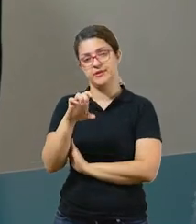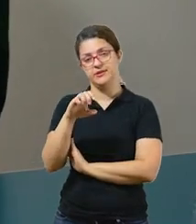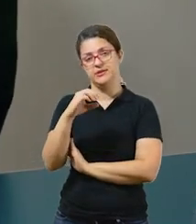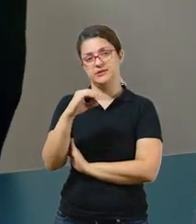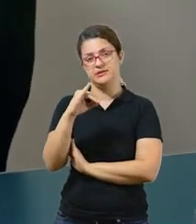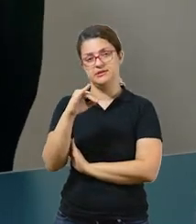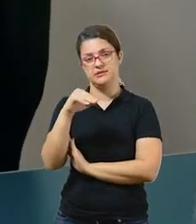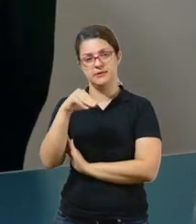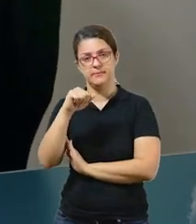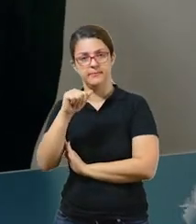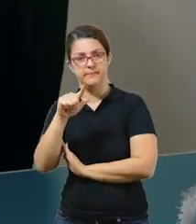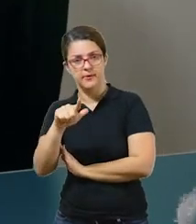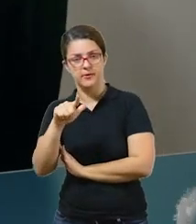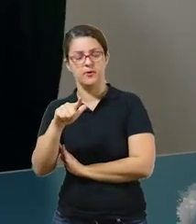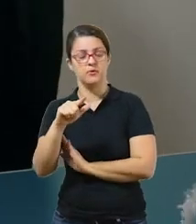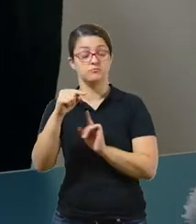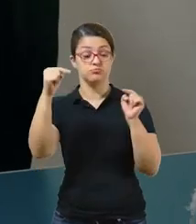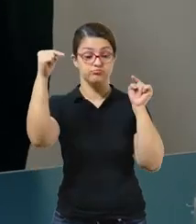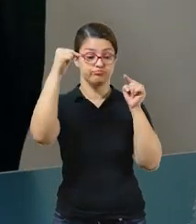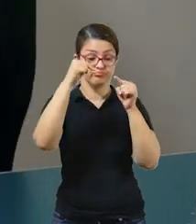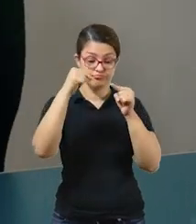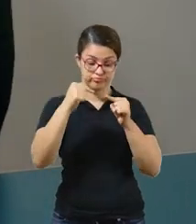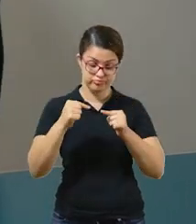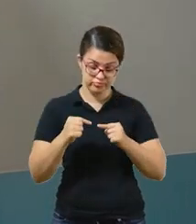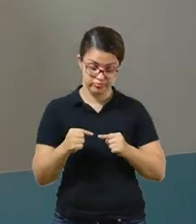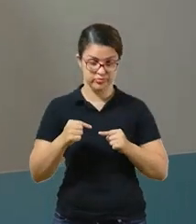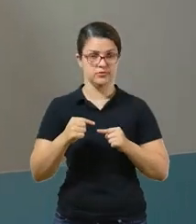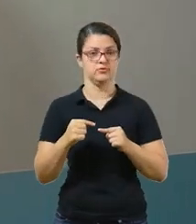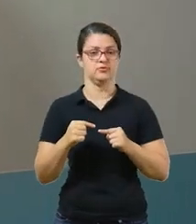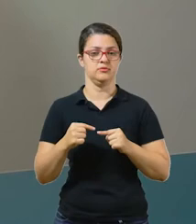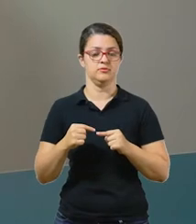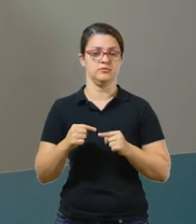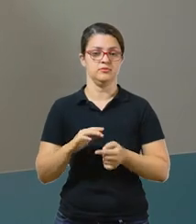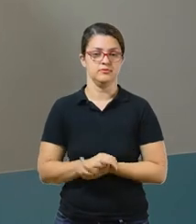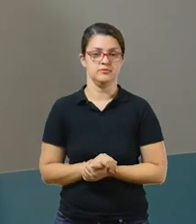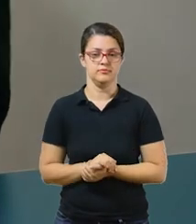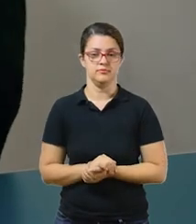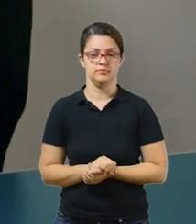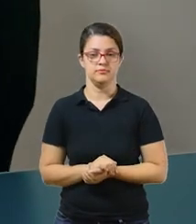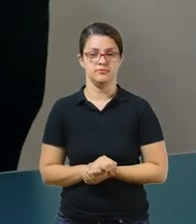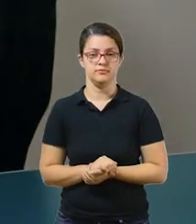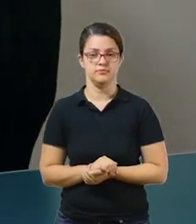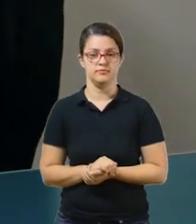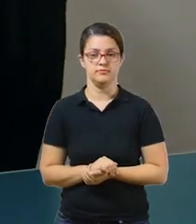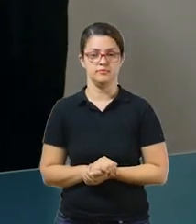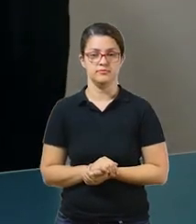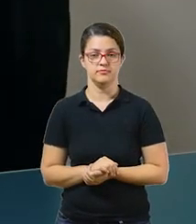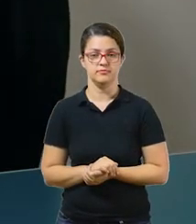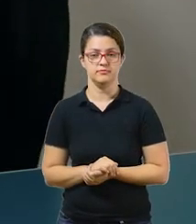Então, você vai ligar cada moeda à sua representação decimal. Certo?